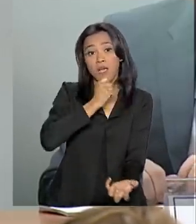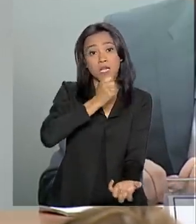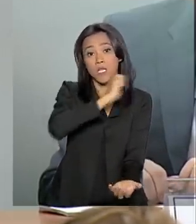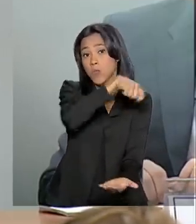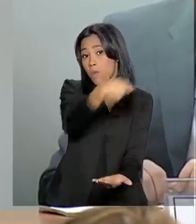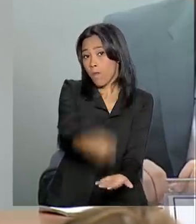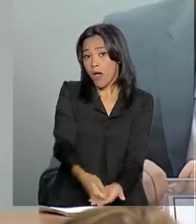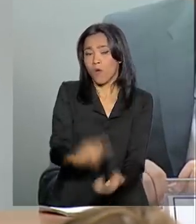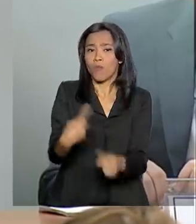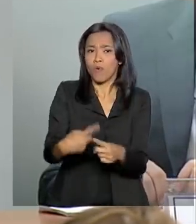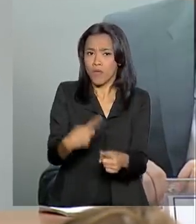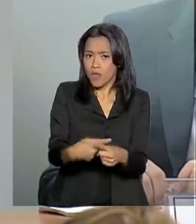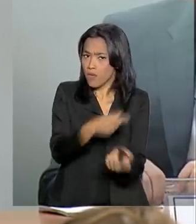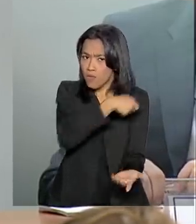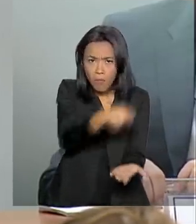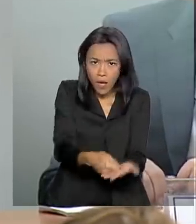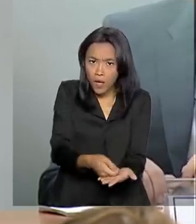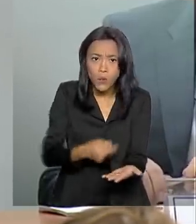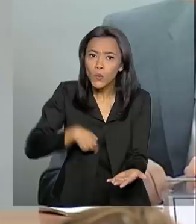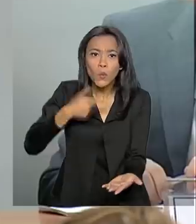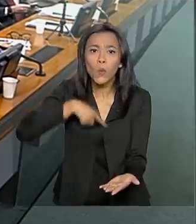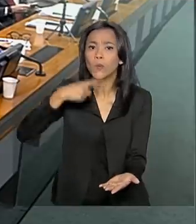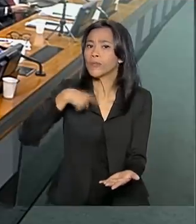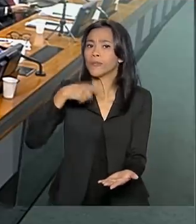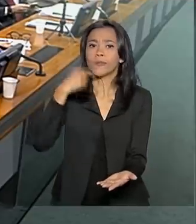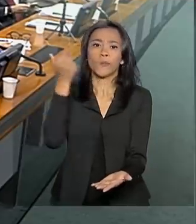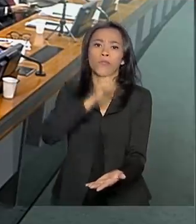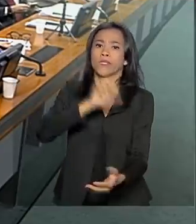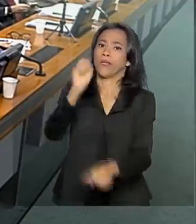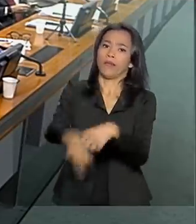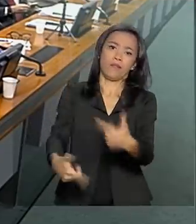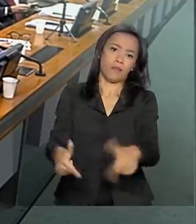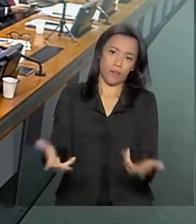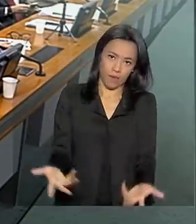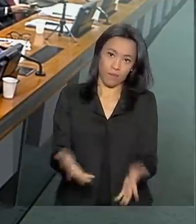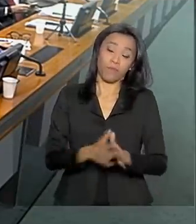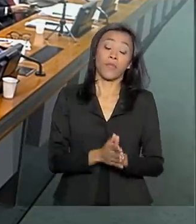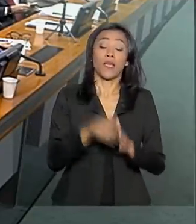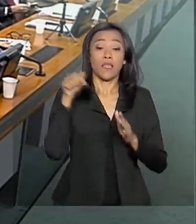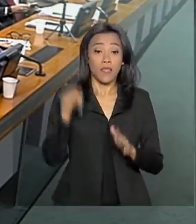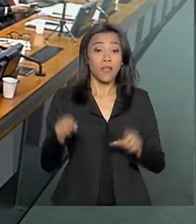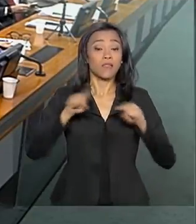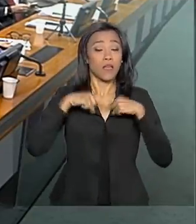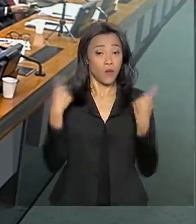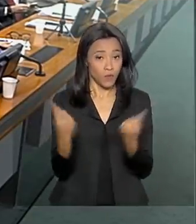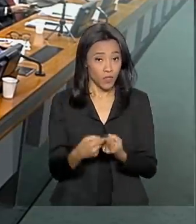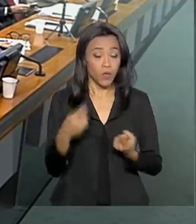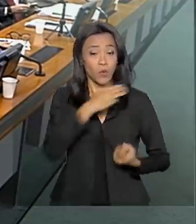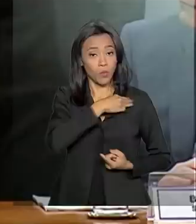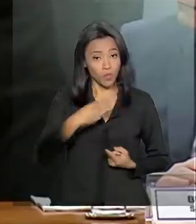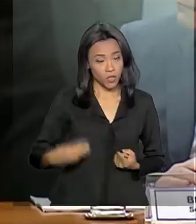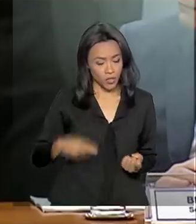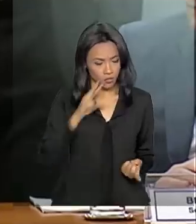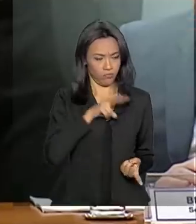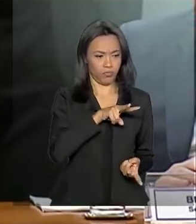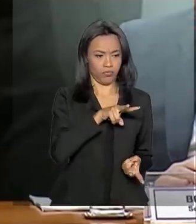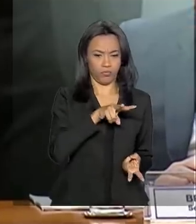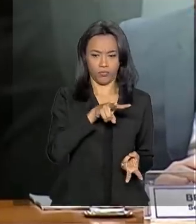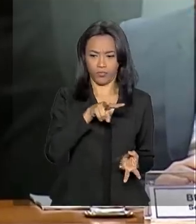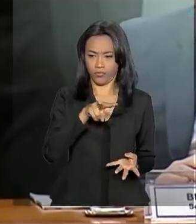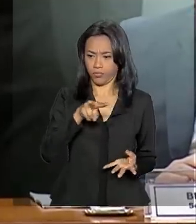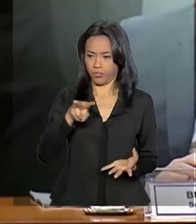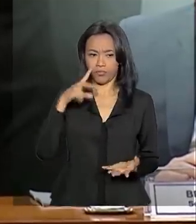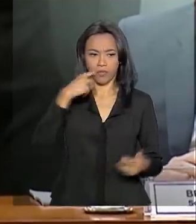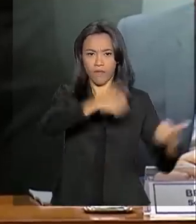conseguem vaga no mercado de trabalho. Ao longo da audiência, o ministro ouviu considerações dos parlamentares e